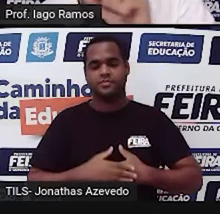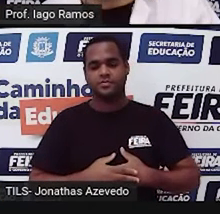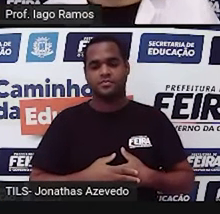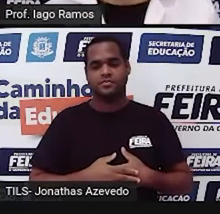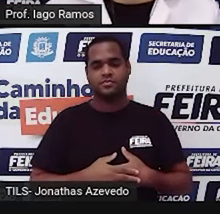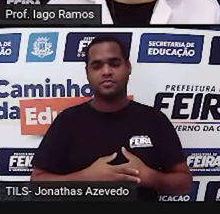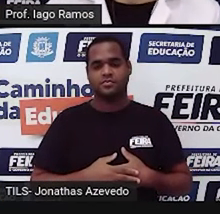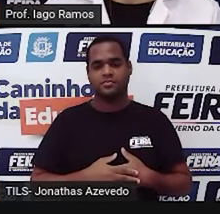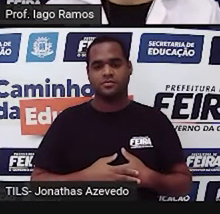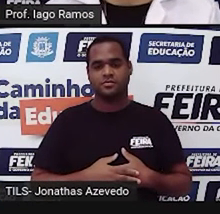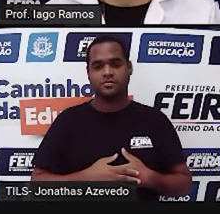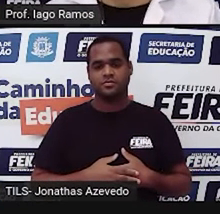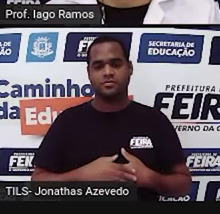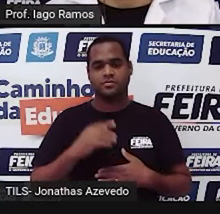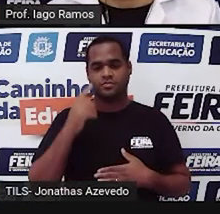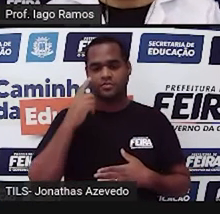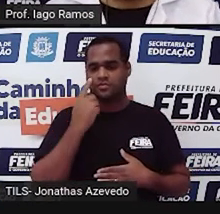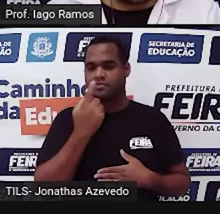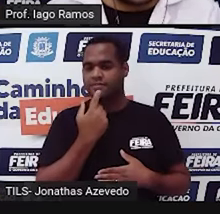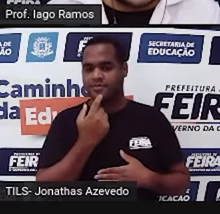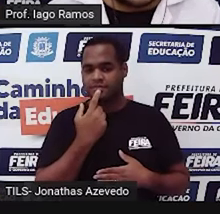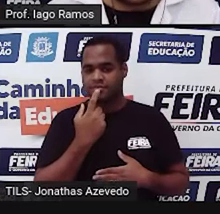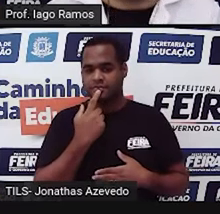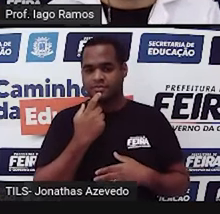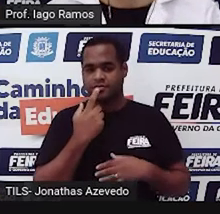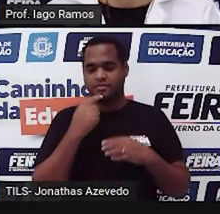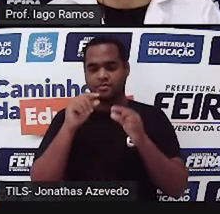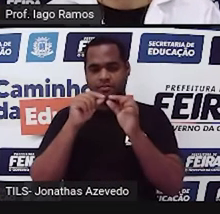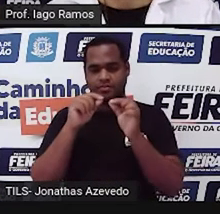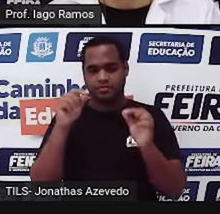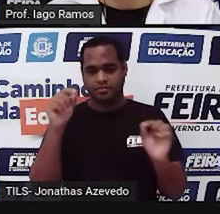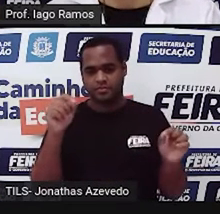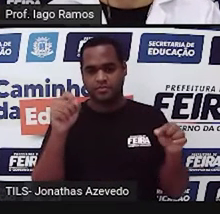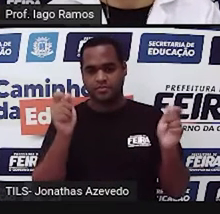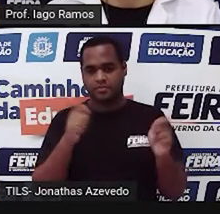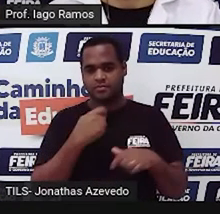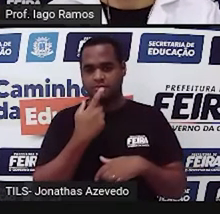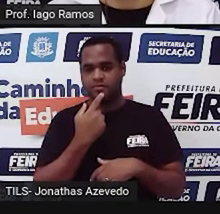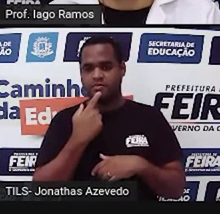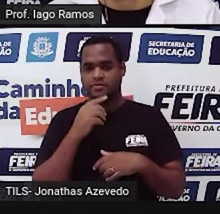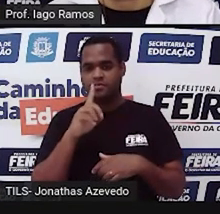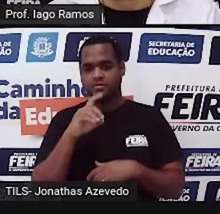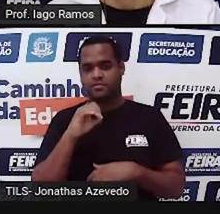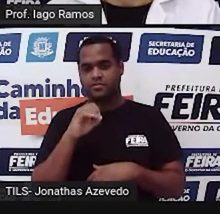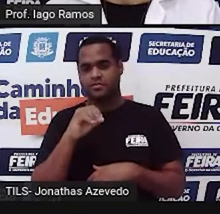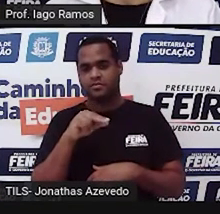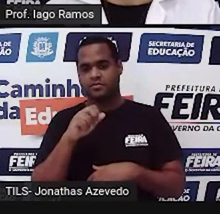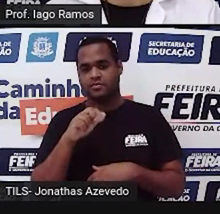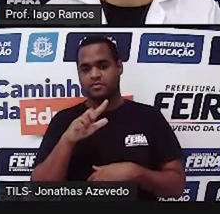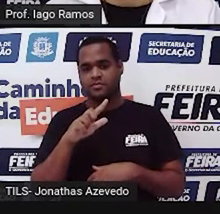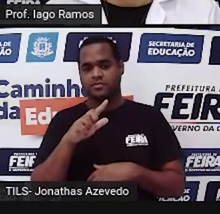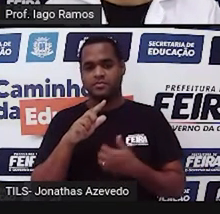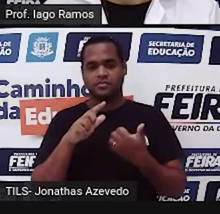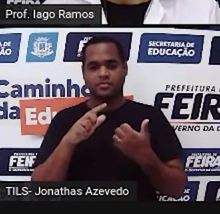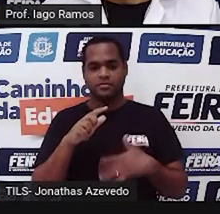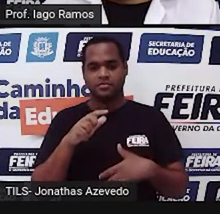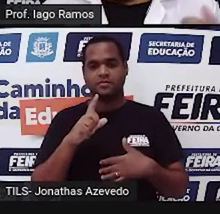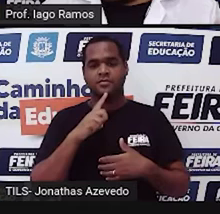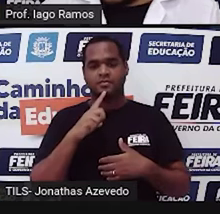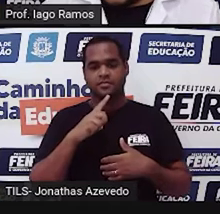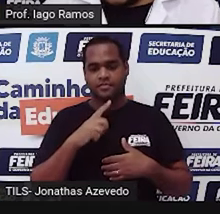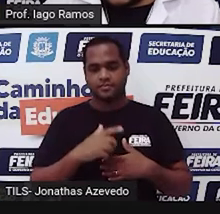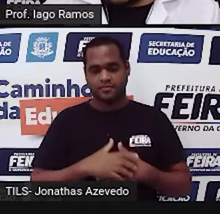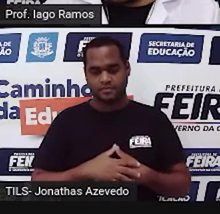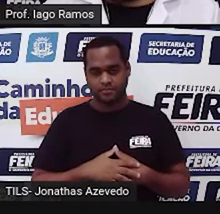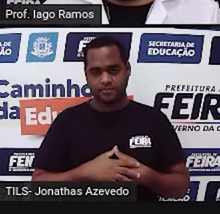Aquele segmento ali, vermelho, aquela linha vermelha passando ali por dentro é a diagonal. Bom, eu